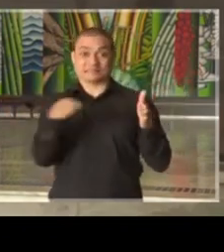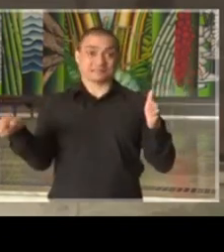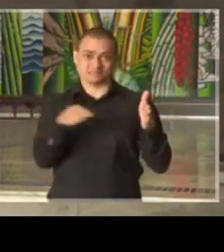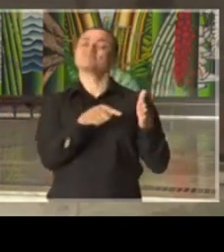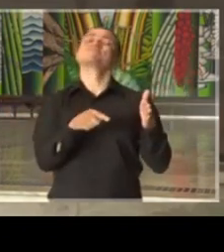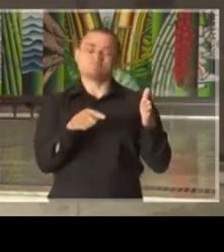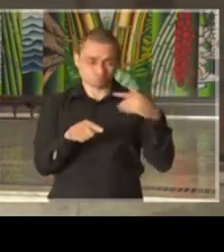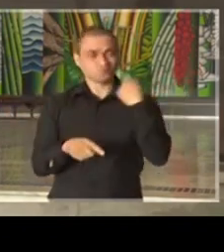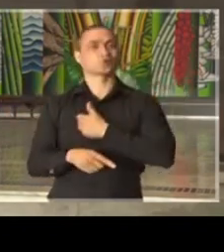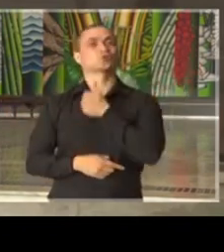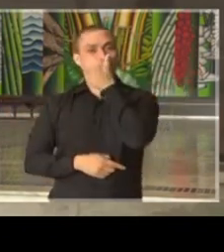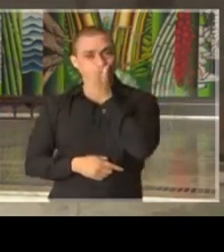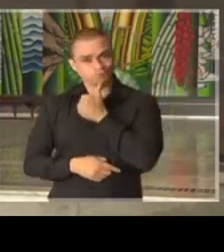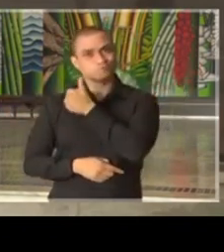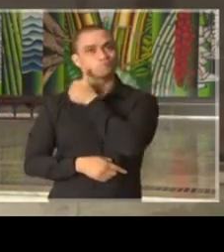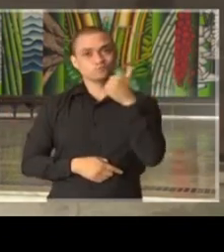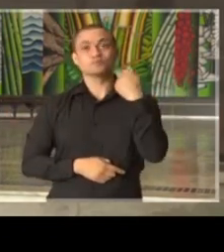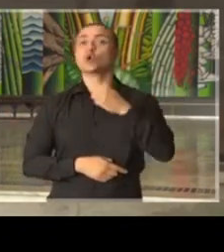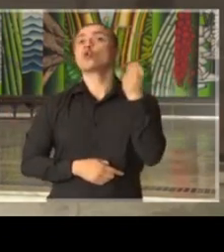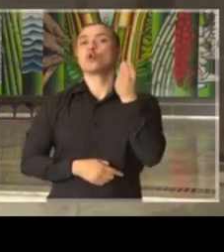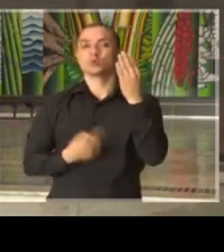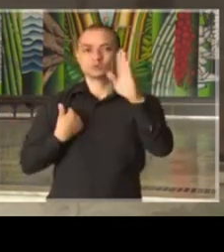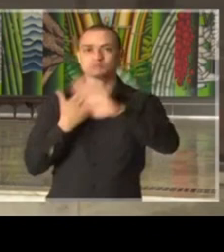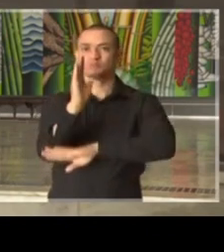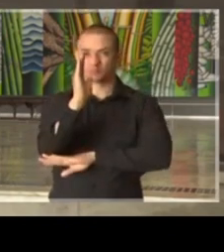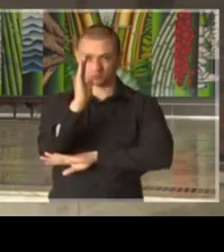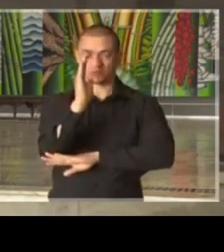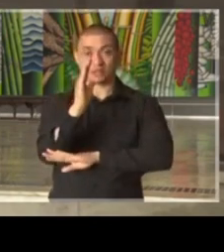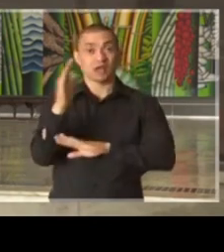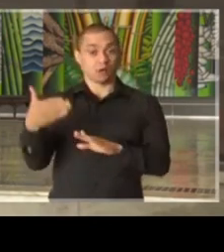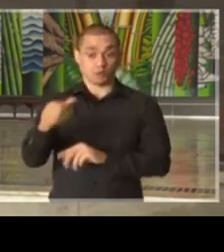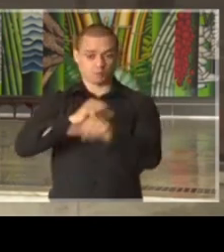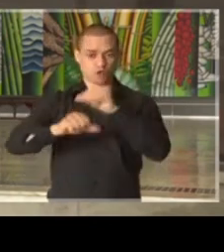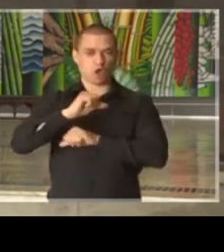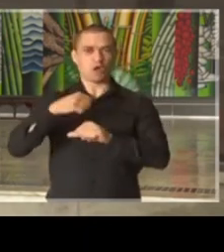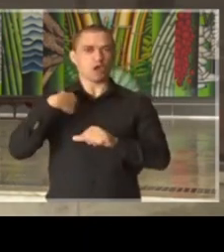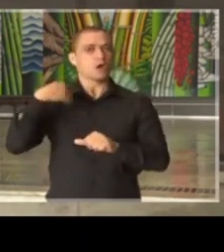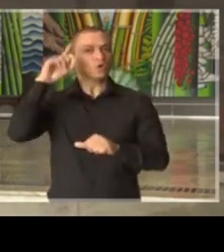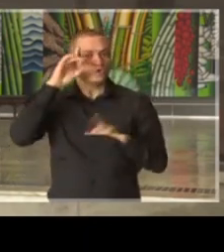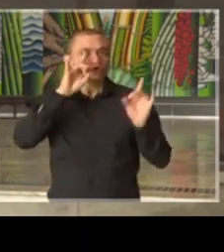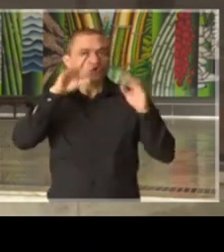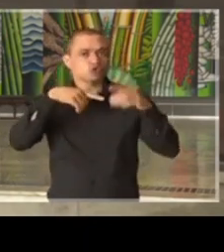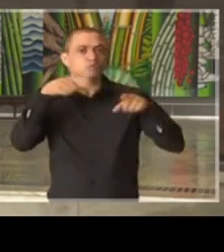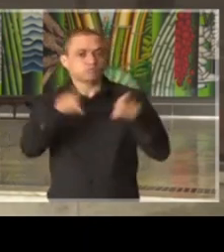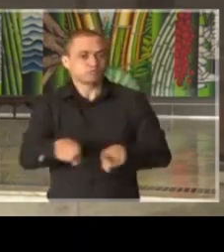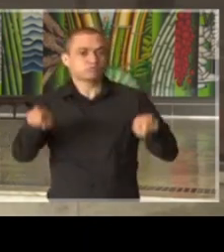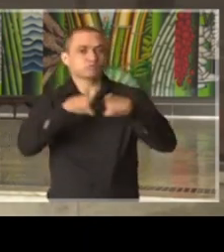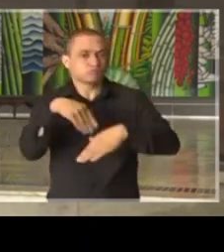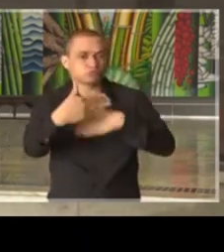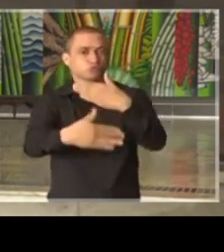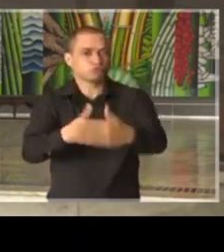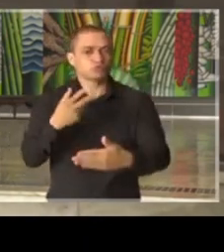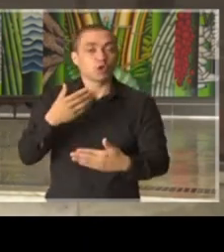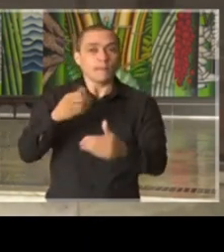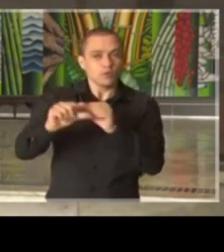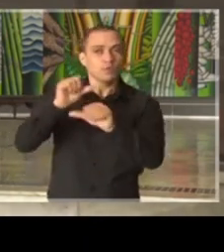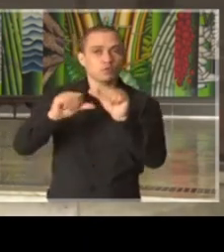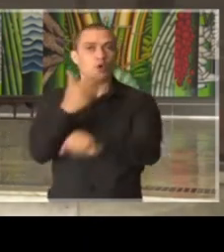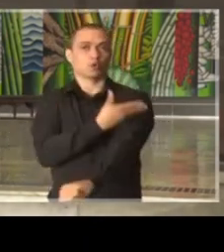nós temos que saber como superar. E a mudança de hábitos faz parte deste novo